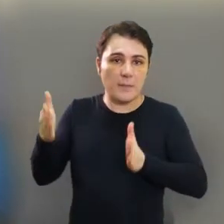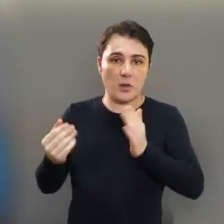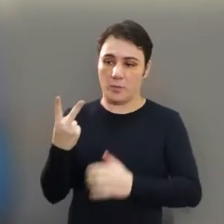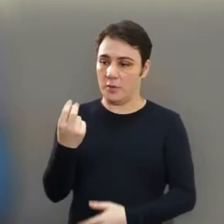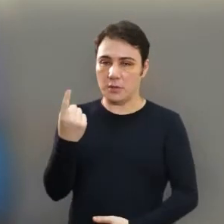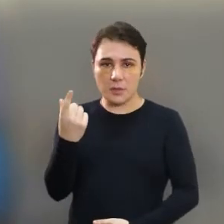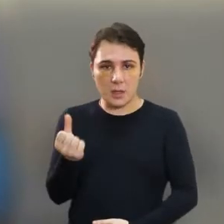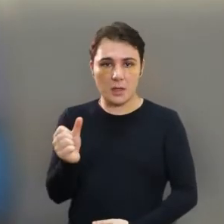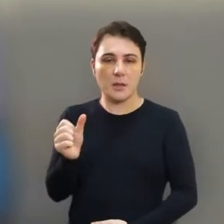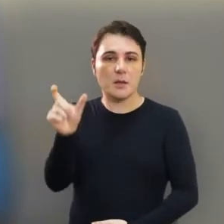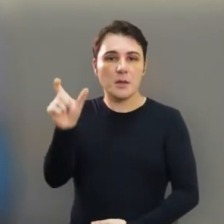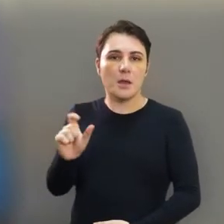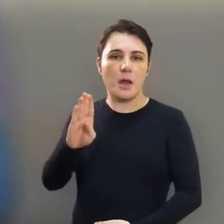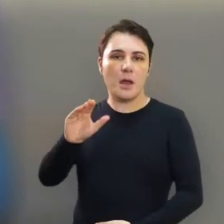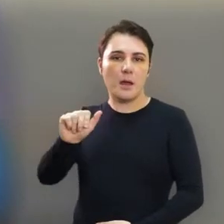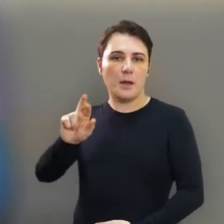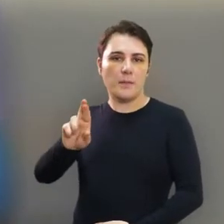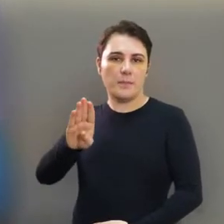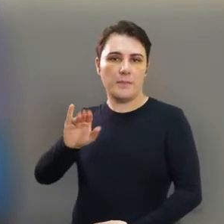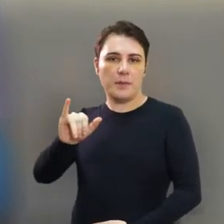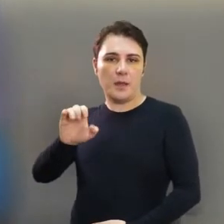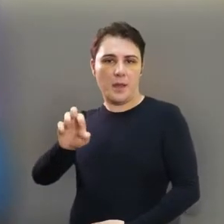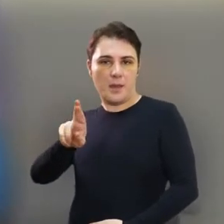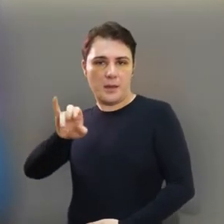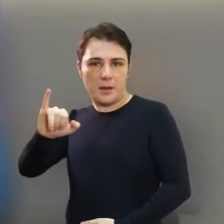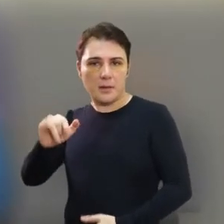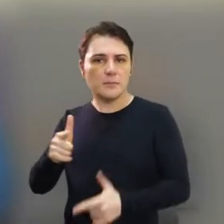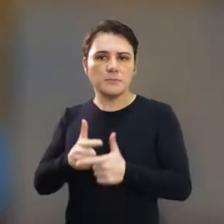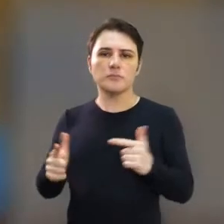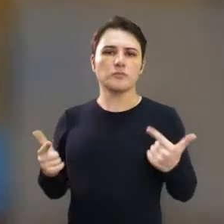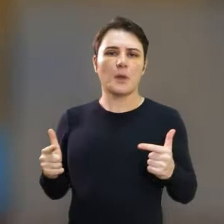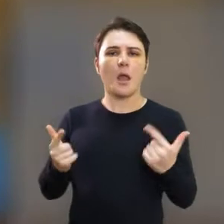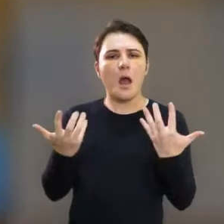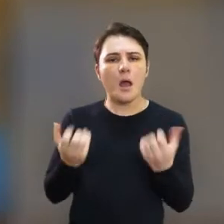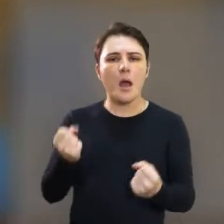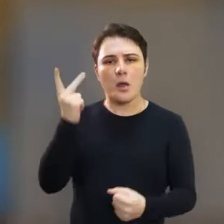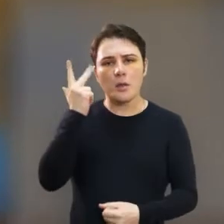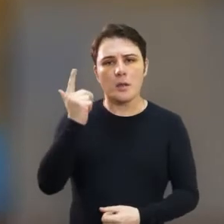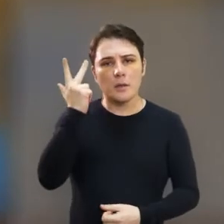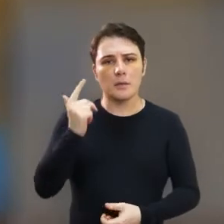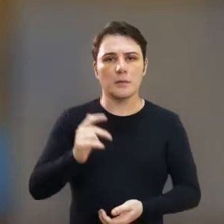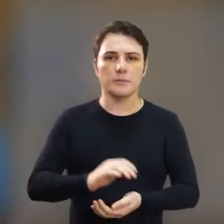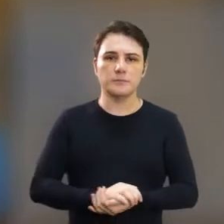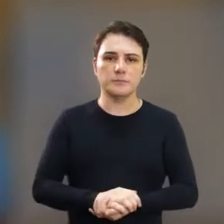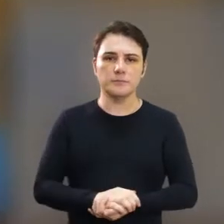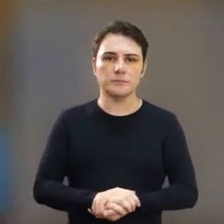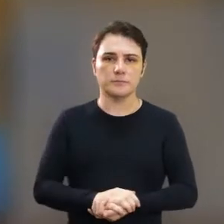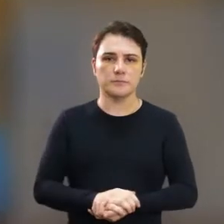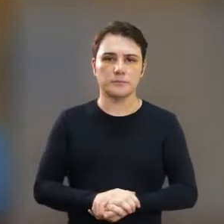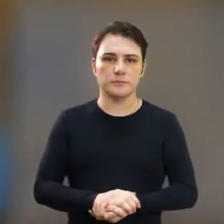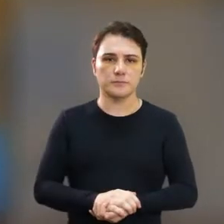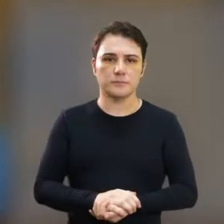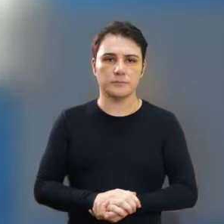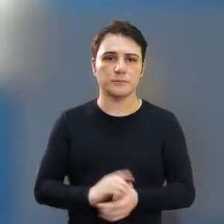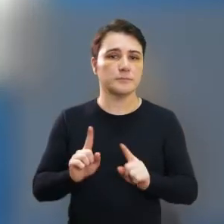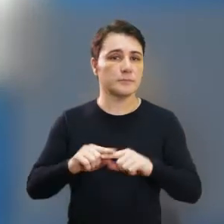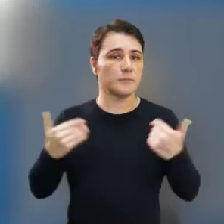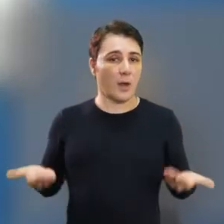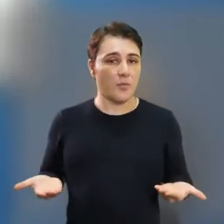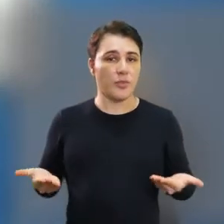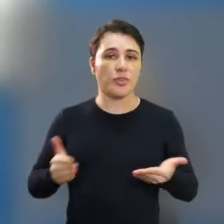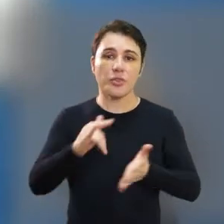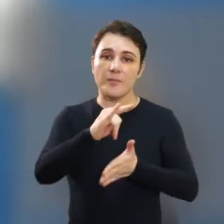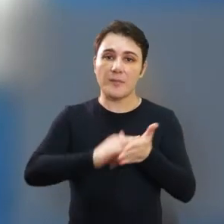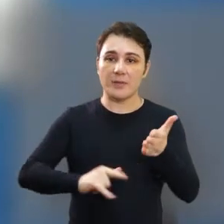conta do ex-prefeito Marcelo Bardieri de 2016. Com isso, foi rejeitado o parecer prévio